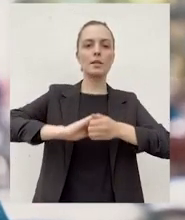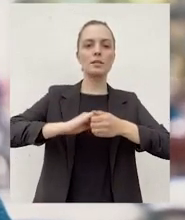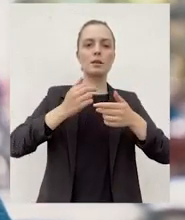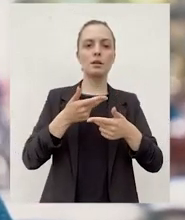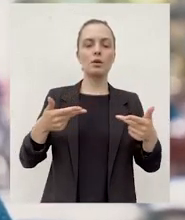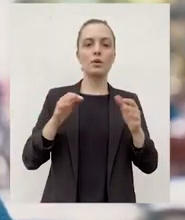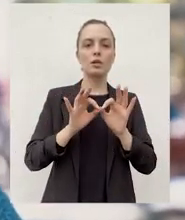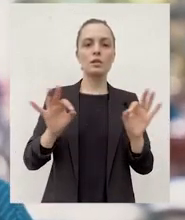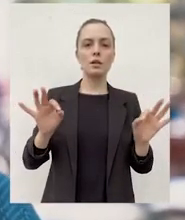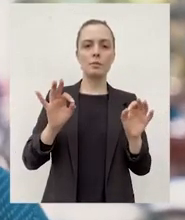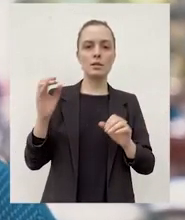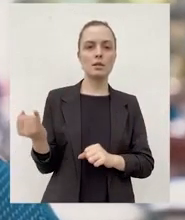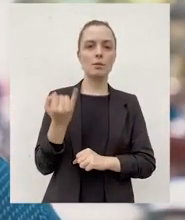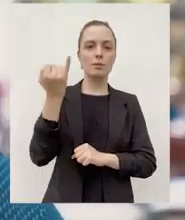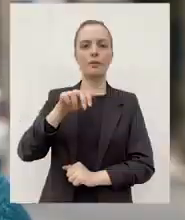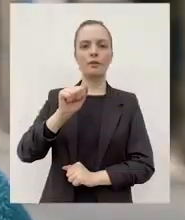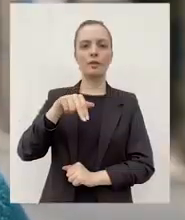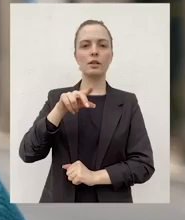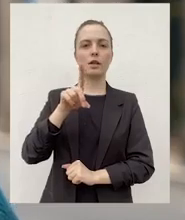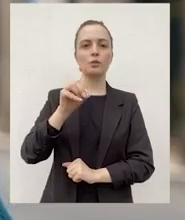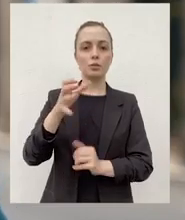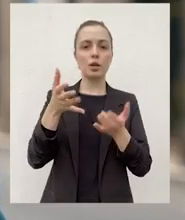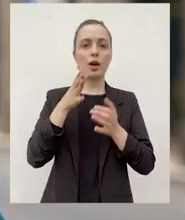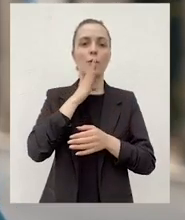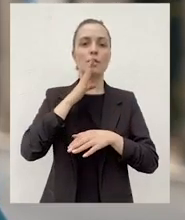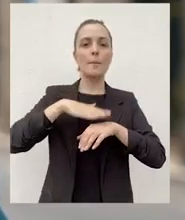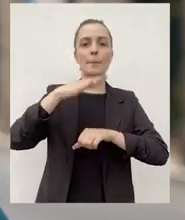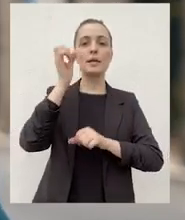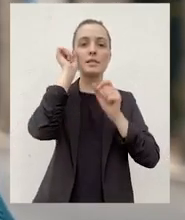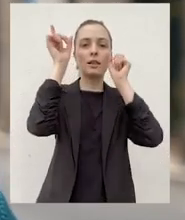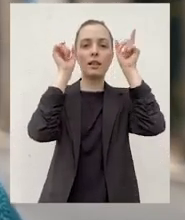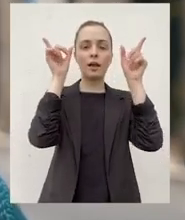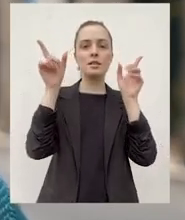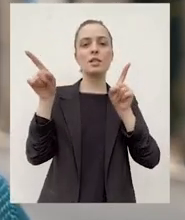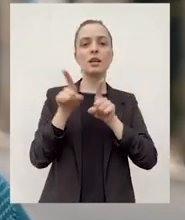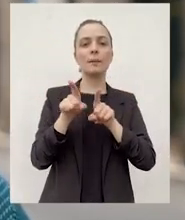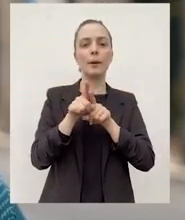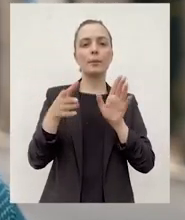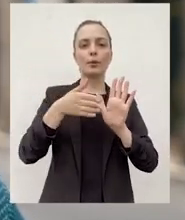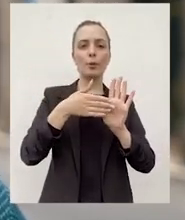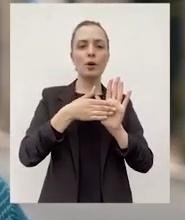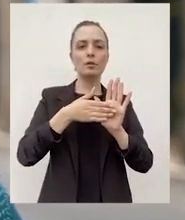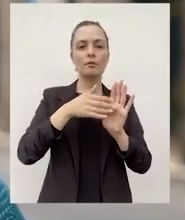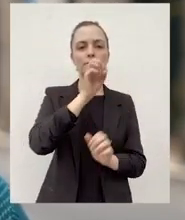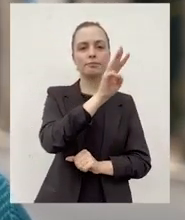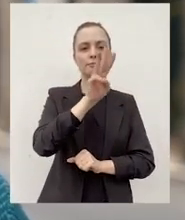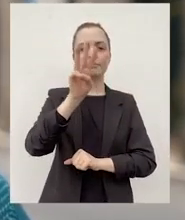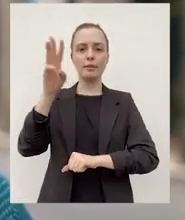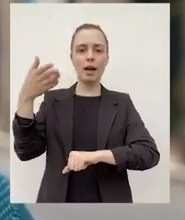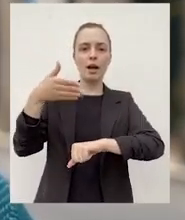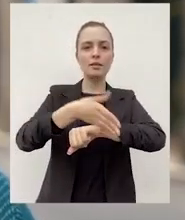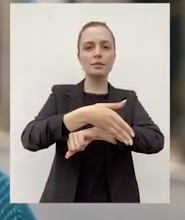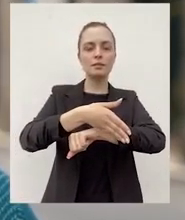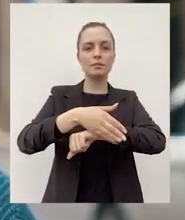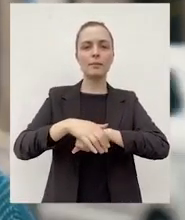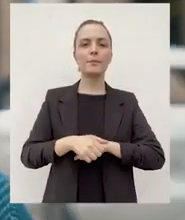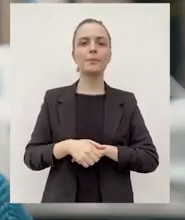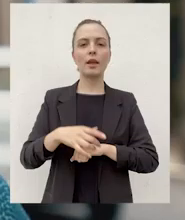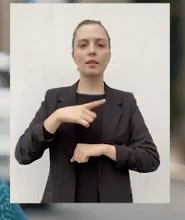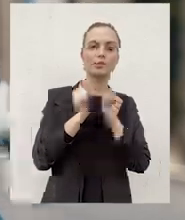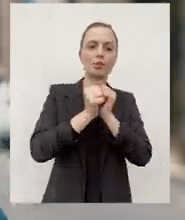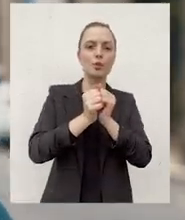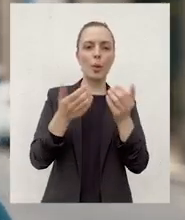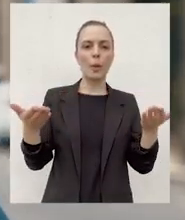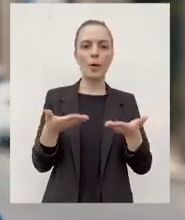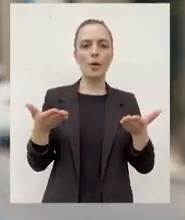parceira em coisas simples e decisivas. Quer conhecer mais ideias e outras propostas? Acesse o site www.joandeli.com